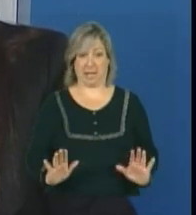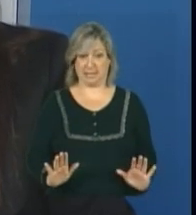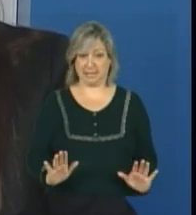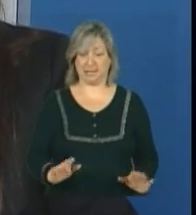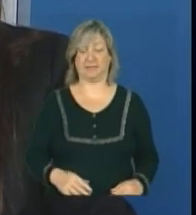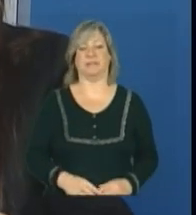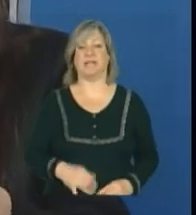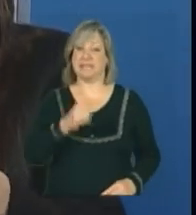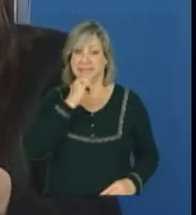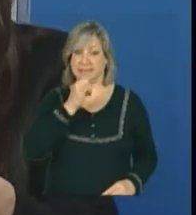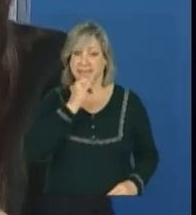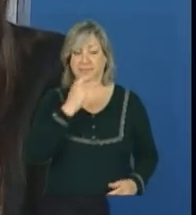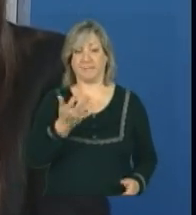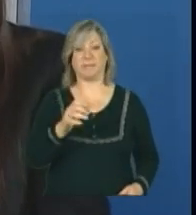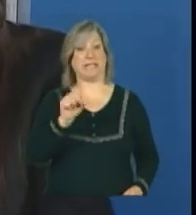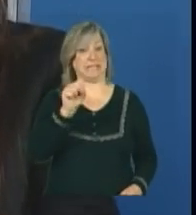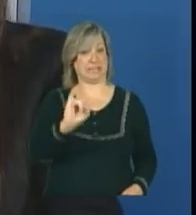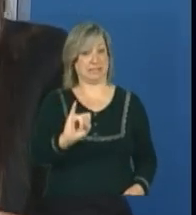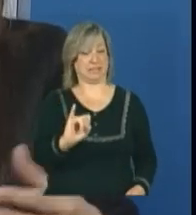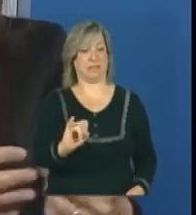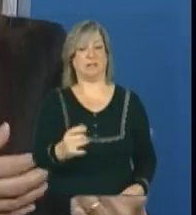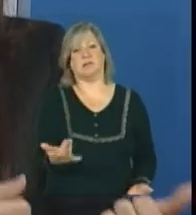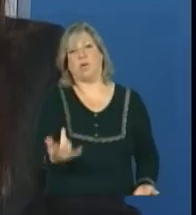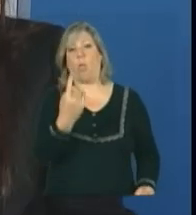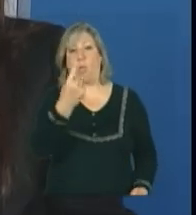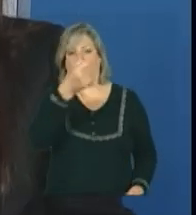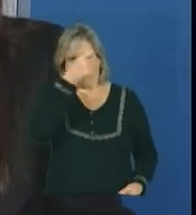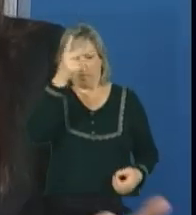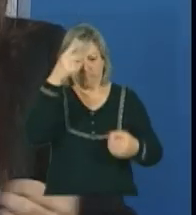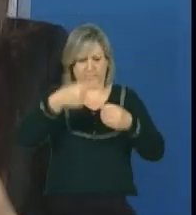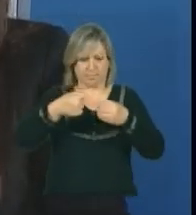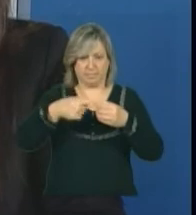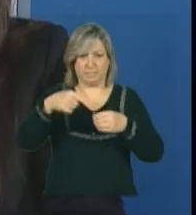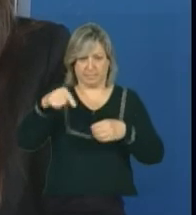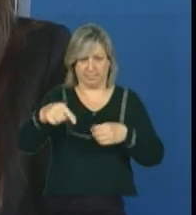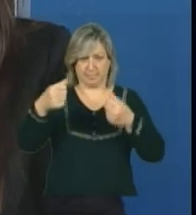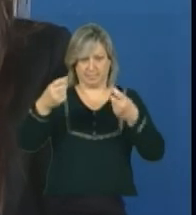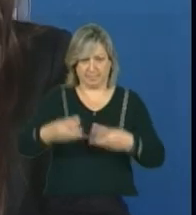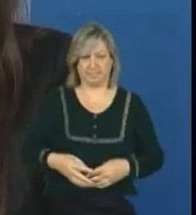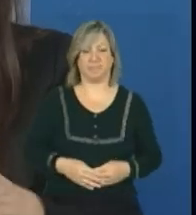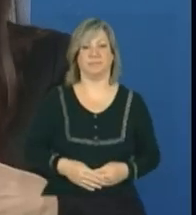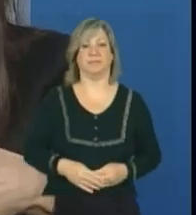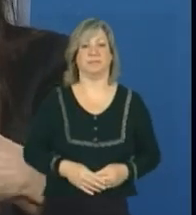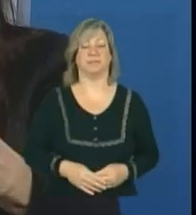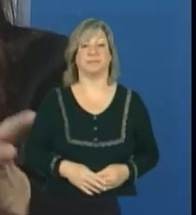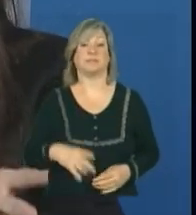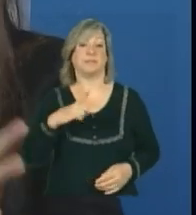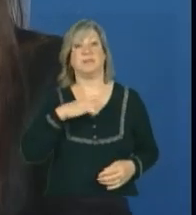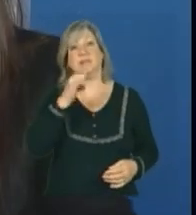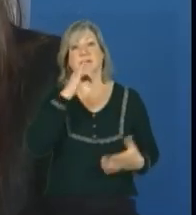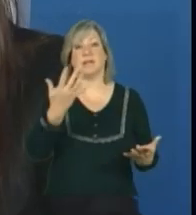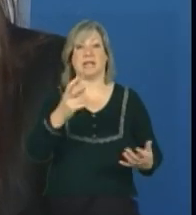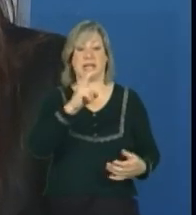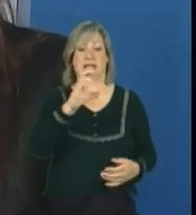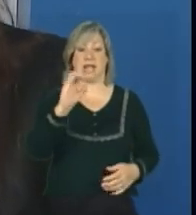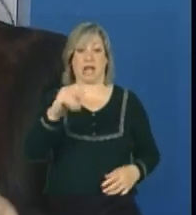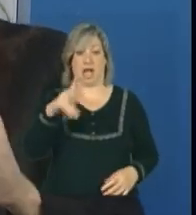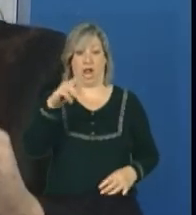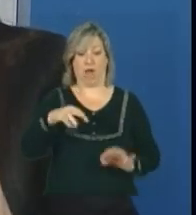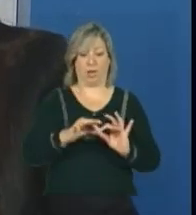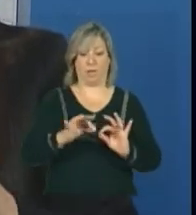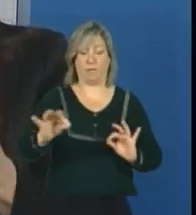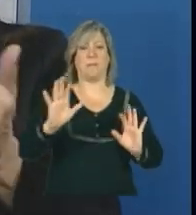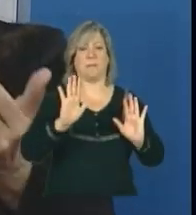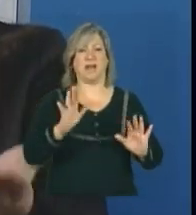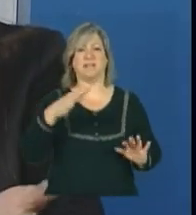mais, por exemplo, se um determinado município, nessa linha do que o Socorro está dizendo, tem lá 500 quilômetros quadrados, mas ele